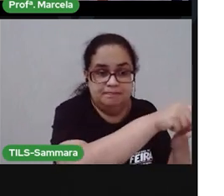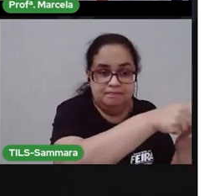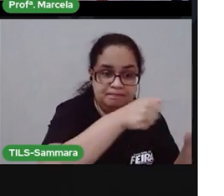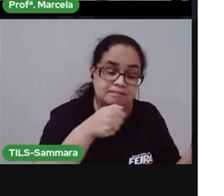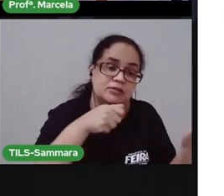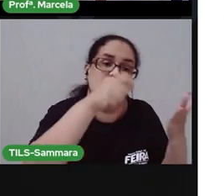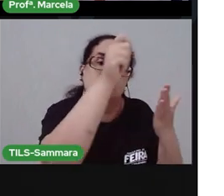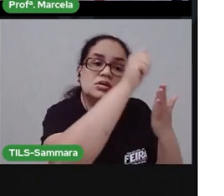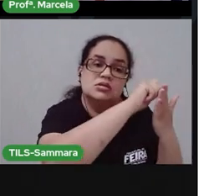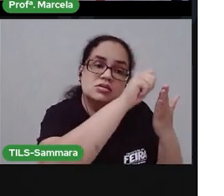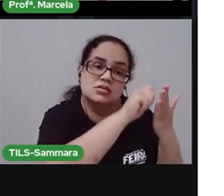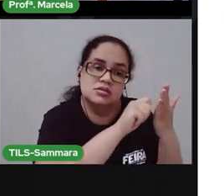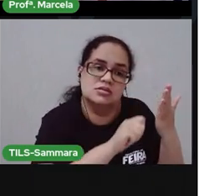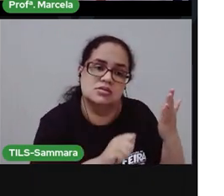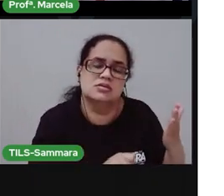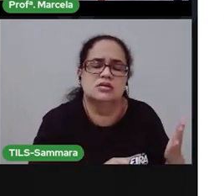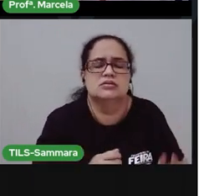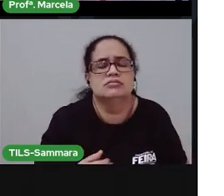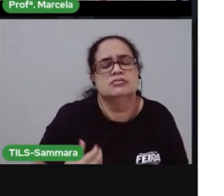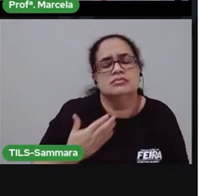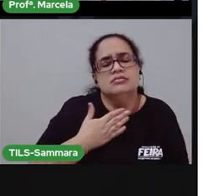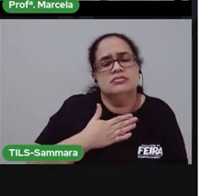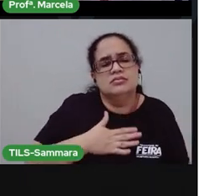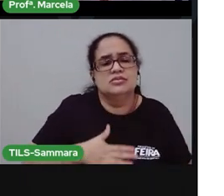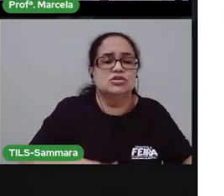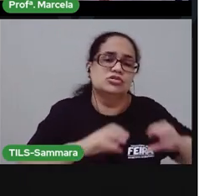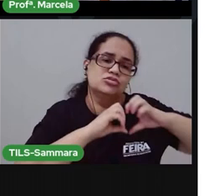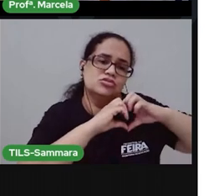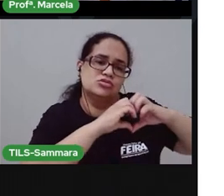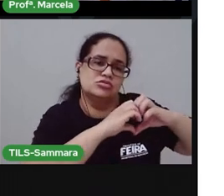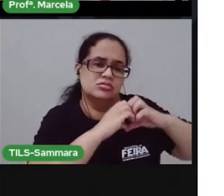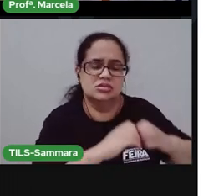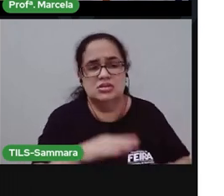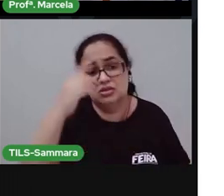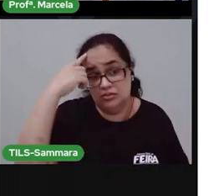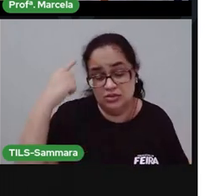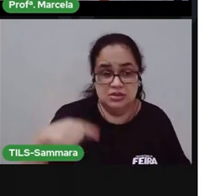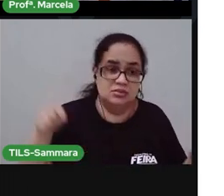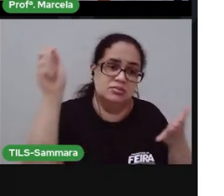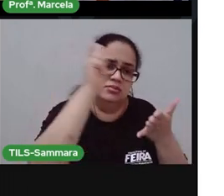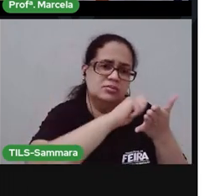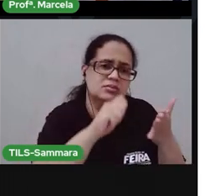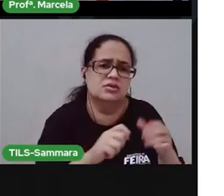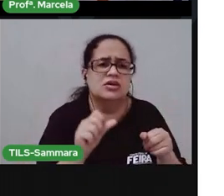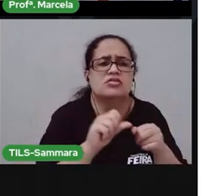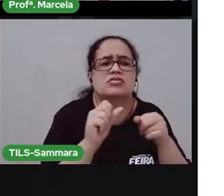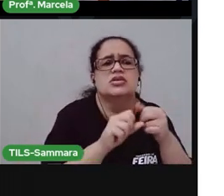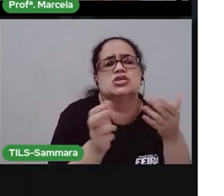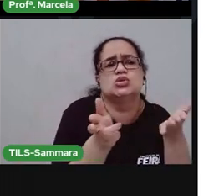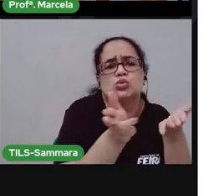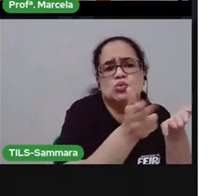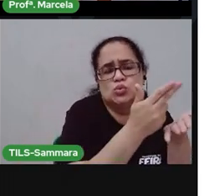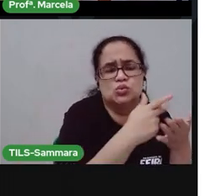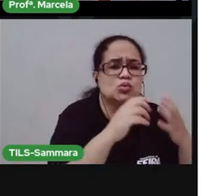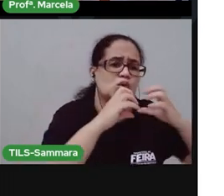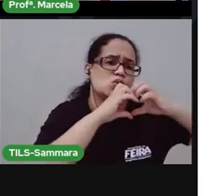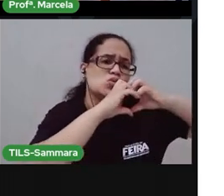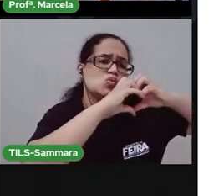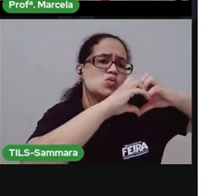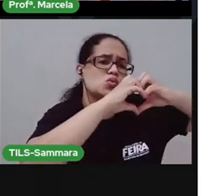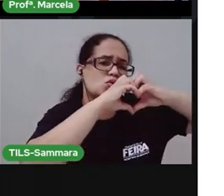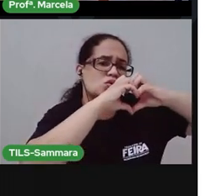escreva um bilhetinho carinhoso, se você não sabe escrever ainda, faz um desenho, um coração,